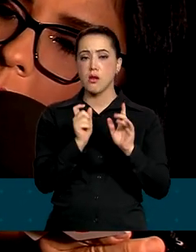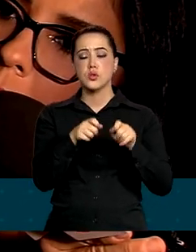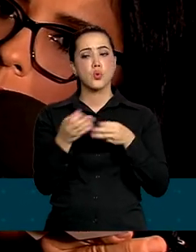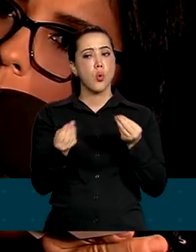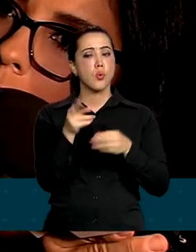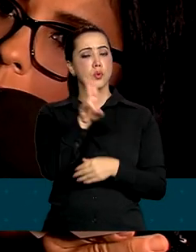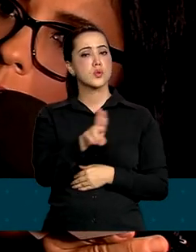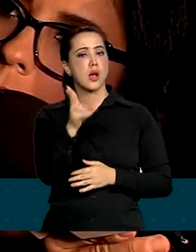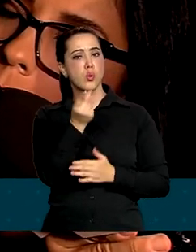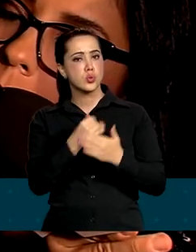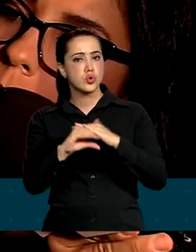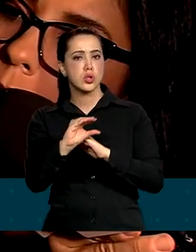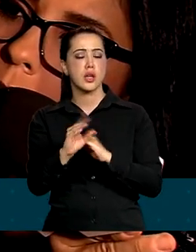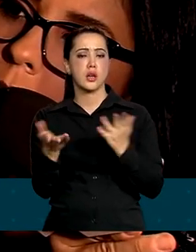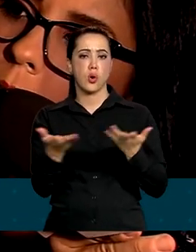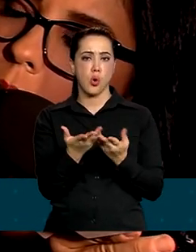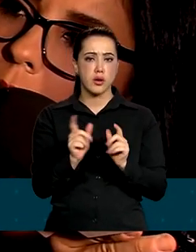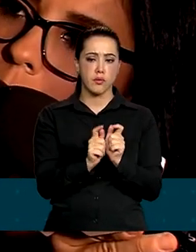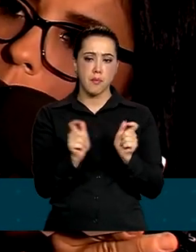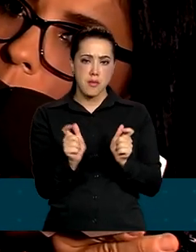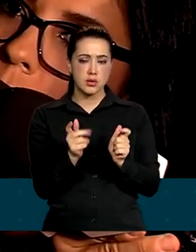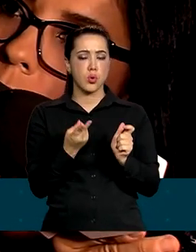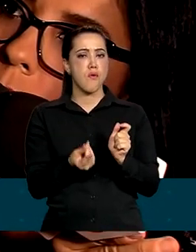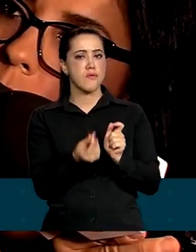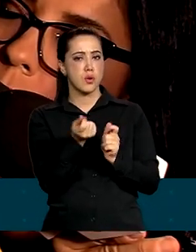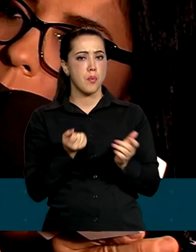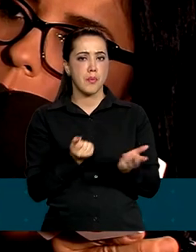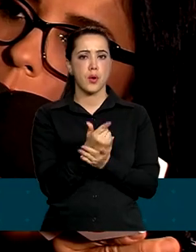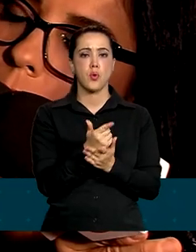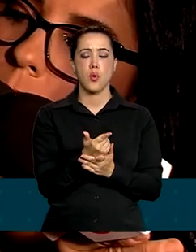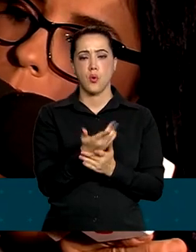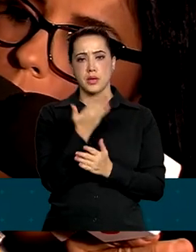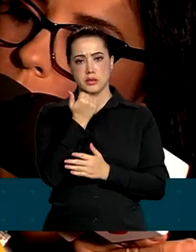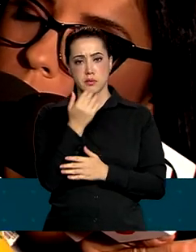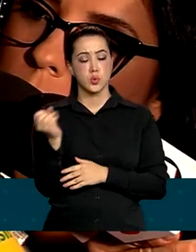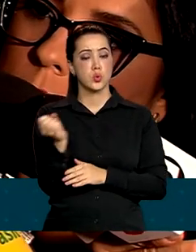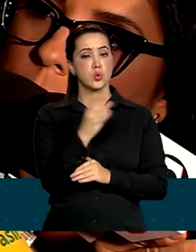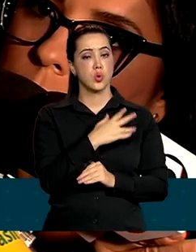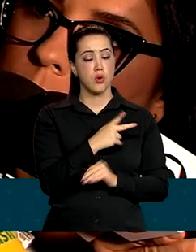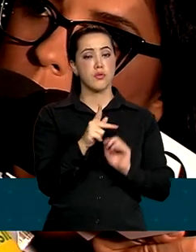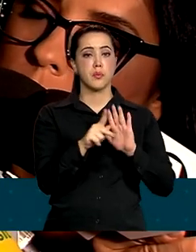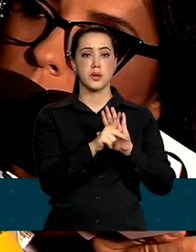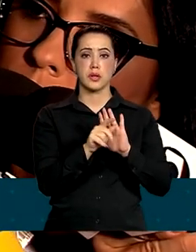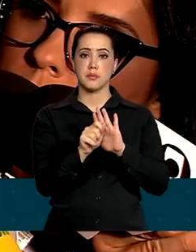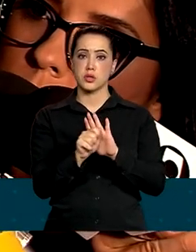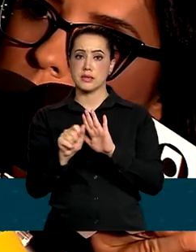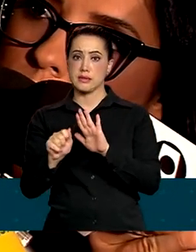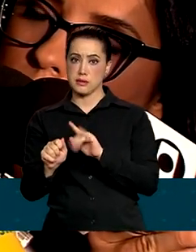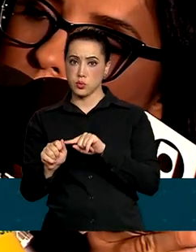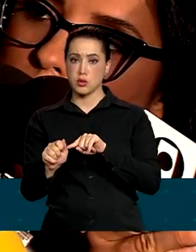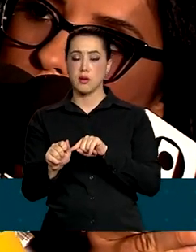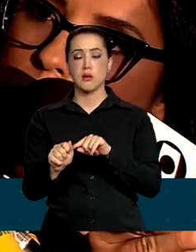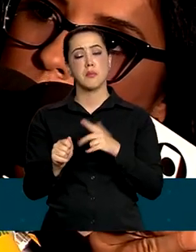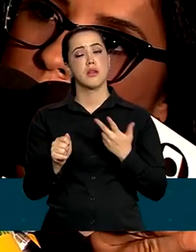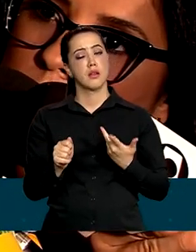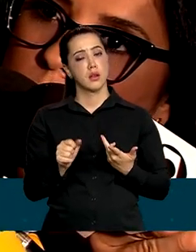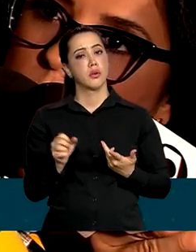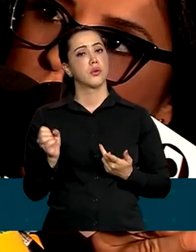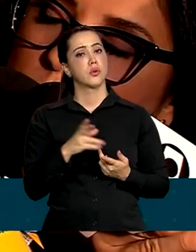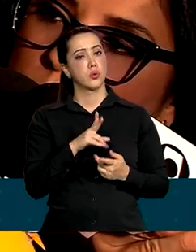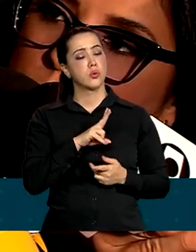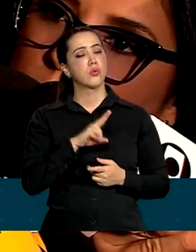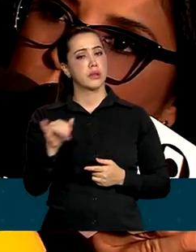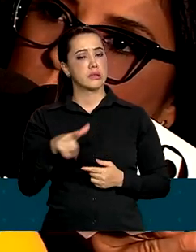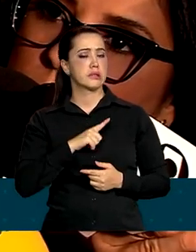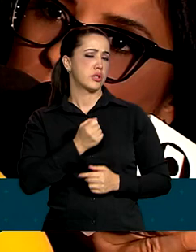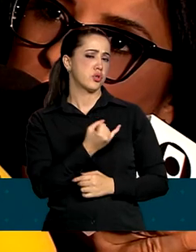alimentação escolar com o aumento desse recurso para a aquisição de alimentos, o novo programa de aquisição de alimentos. Então, tem vários anúncios para a marcha